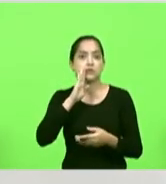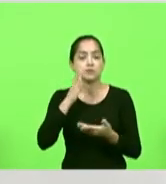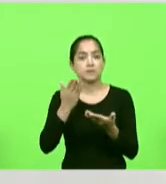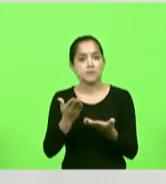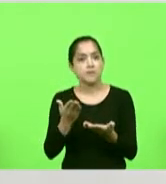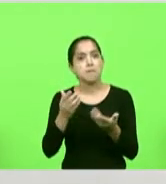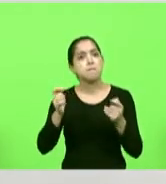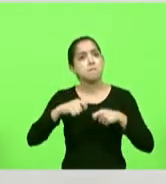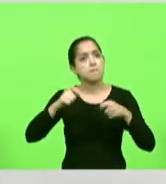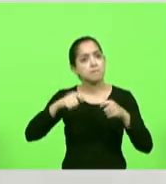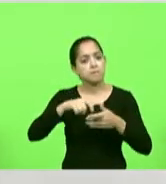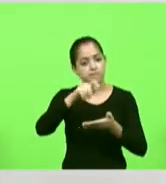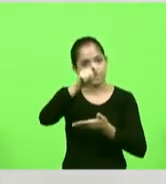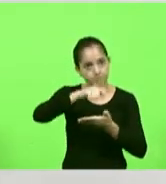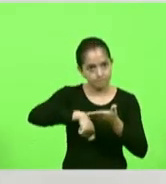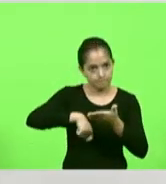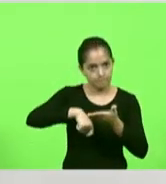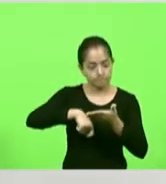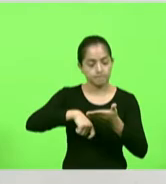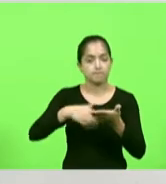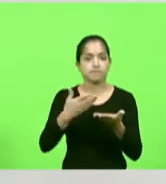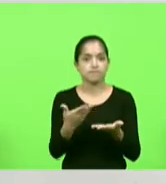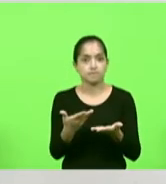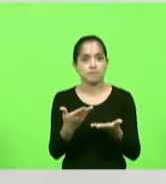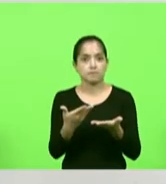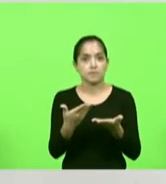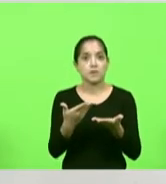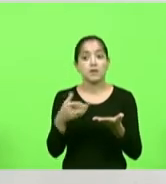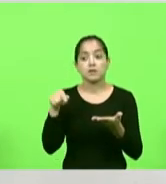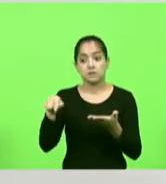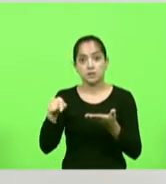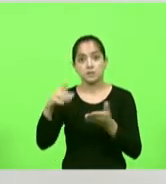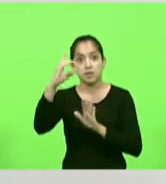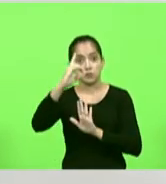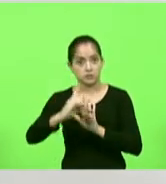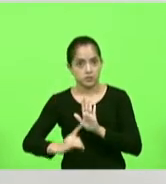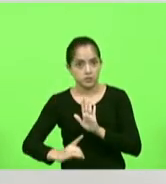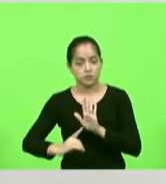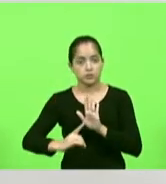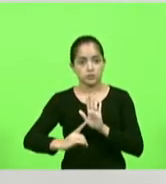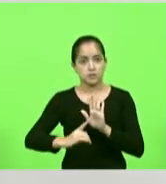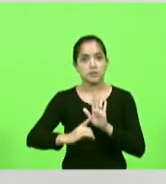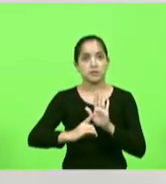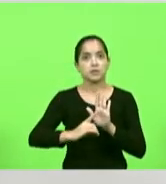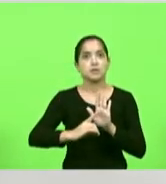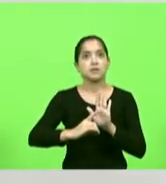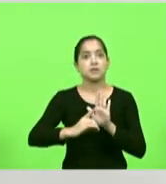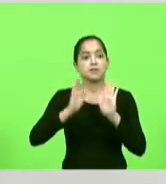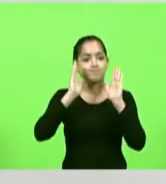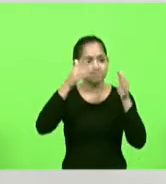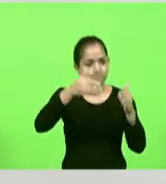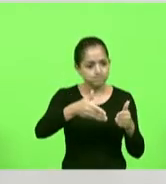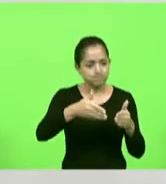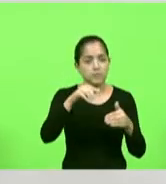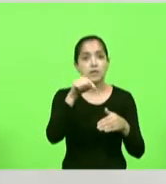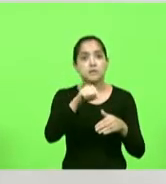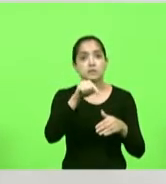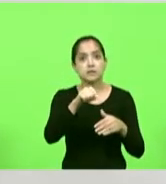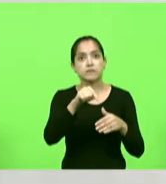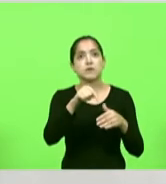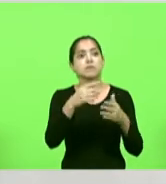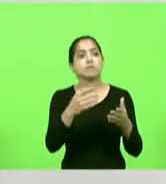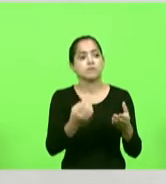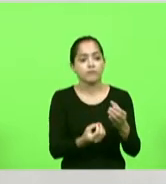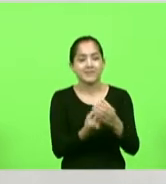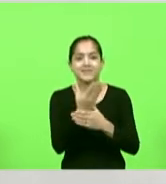que possamos assinar esta frente para que a mesa, através de um ato, instaure a frente e esta frente vai sim criar